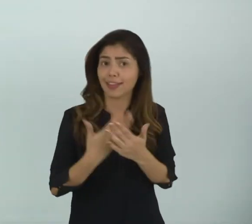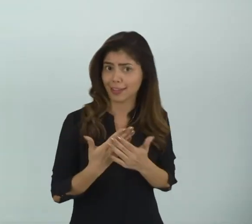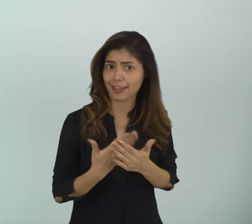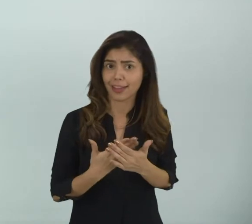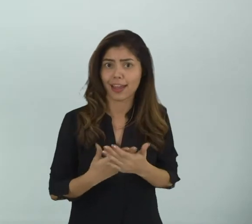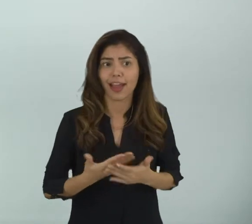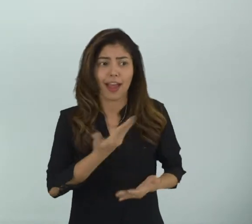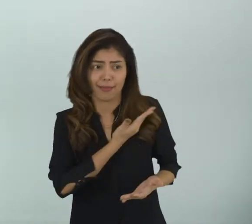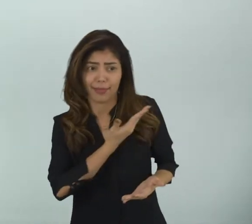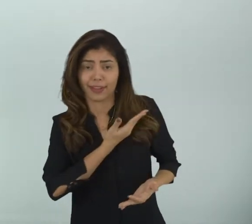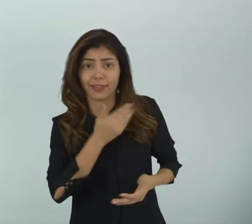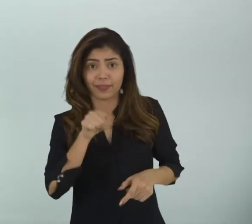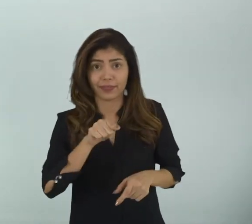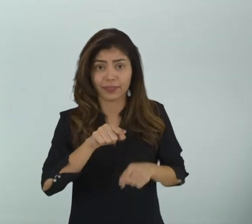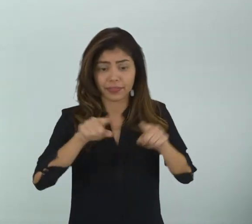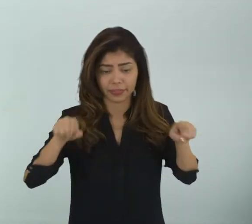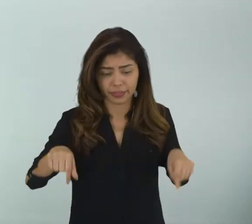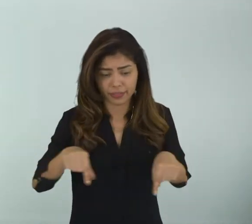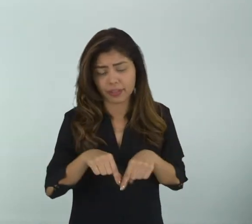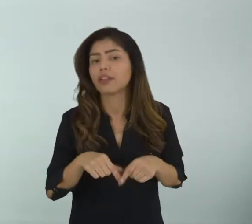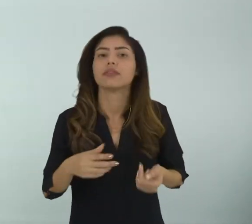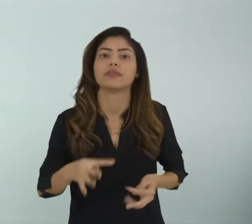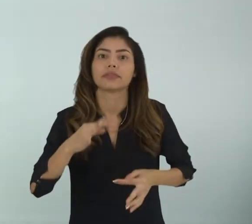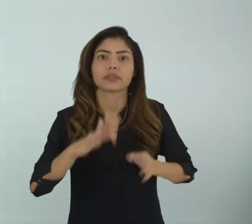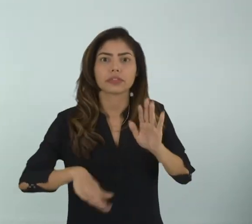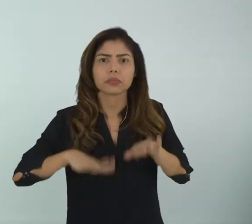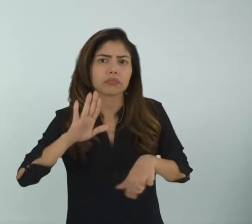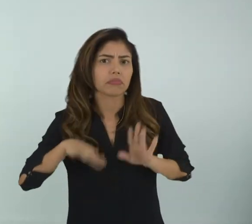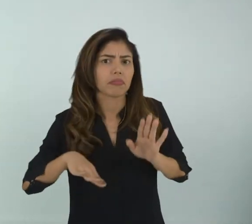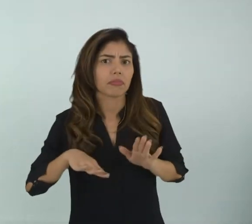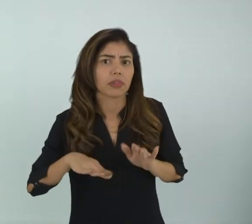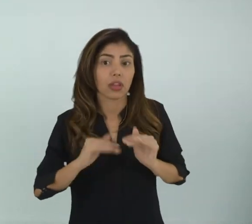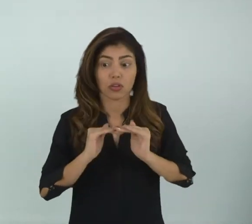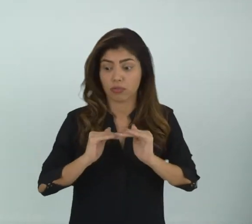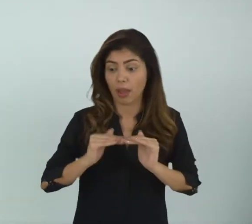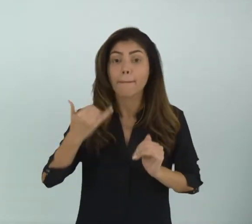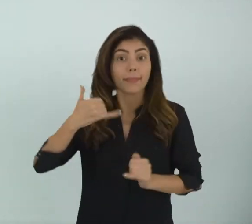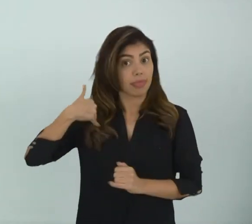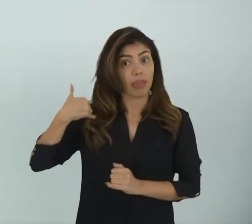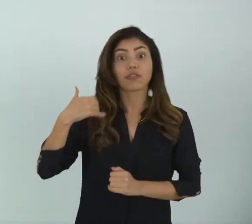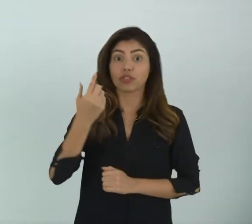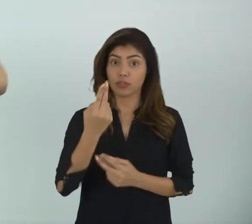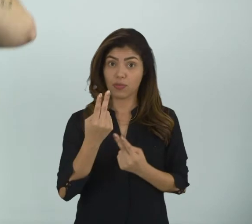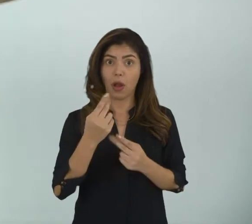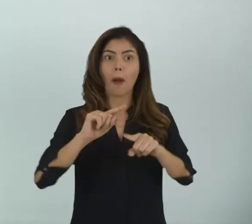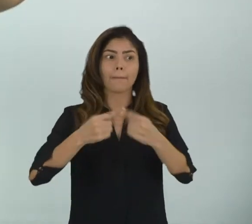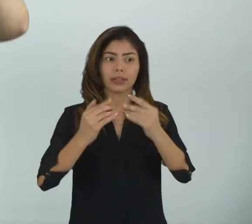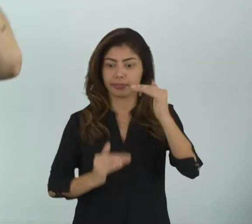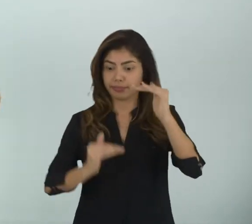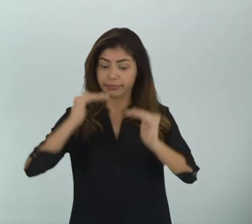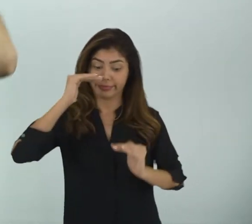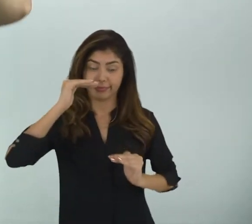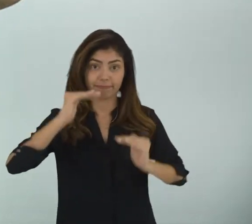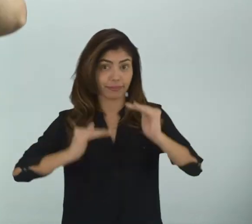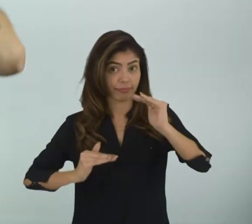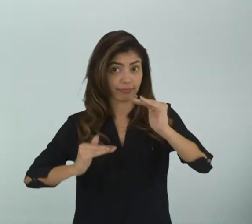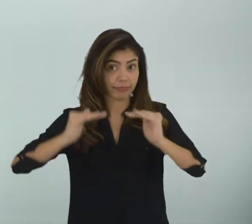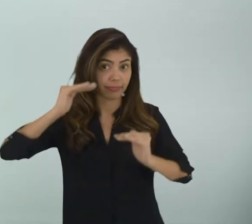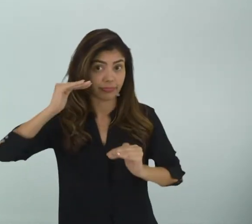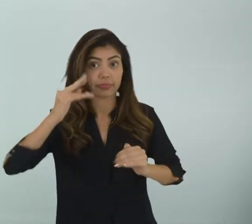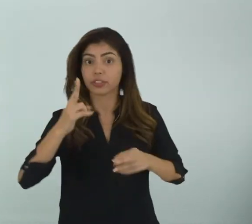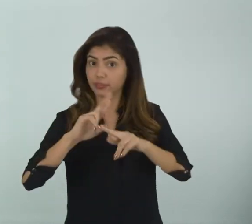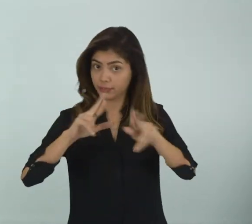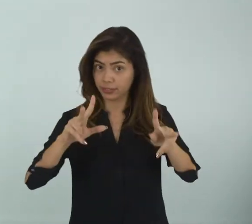com seus coleguinhas Lá na sala de aula A maioria eram todos da mesma idade Mas de tamanhos diferentes